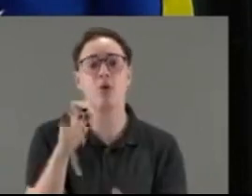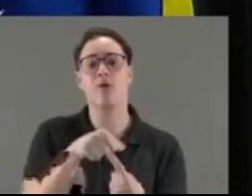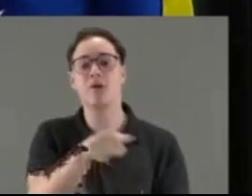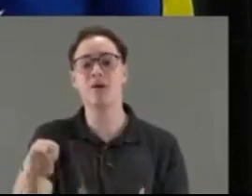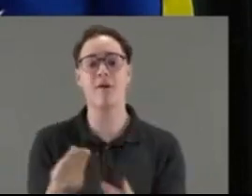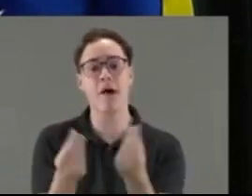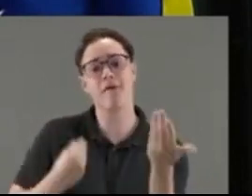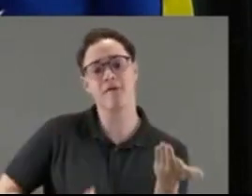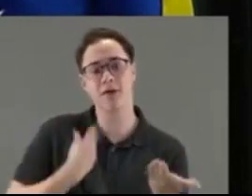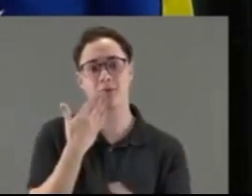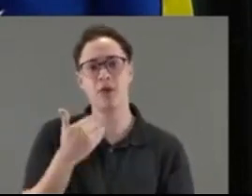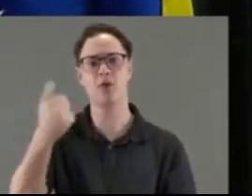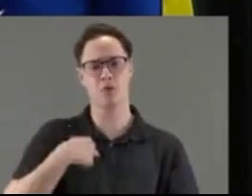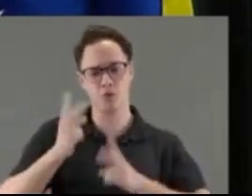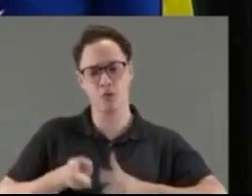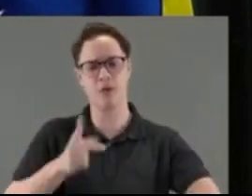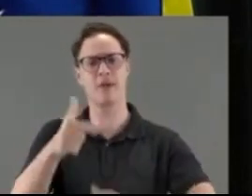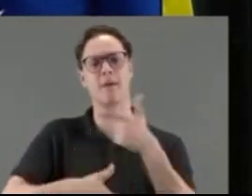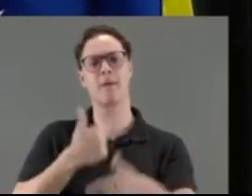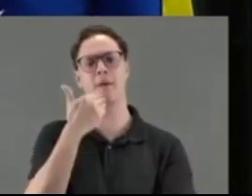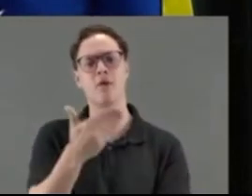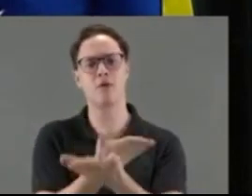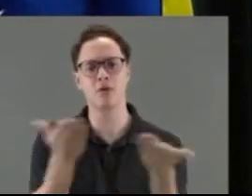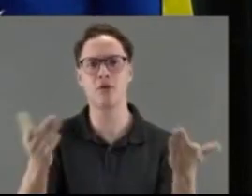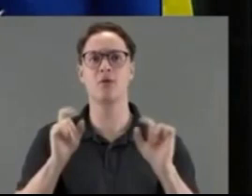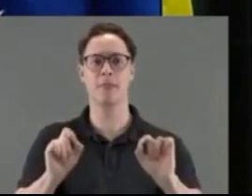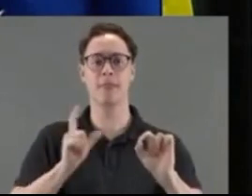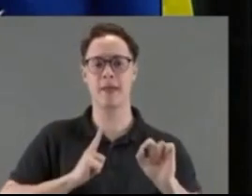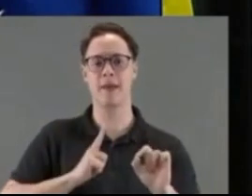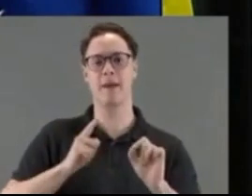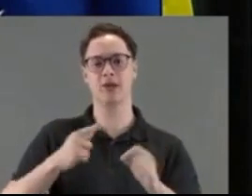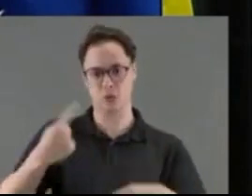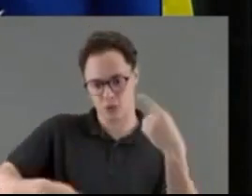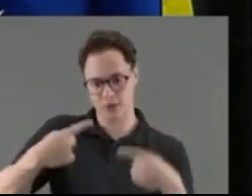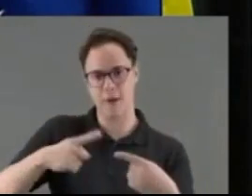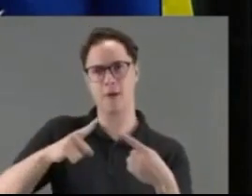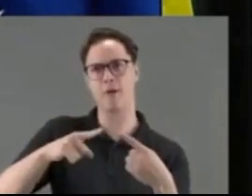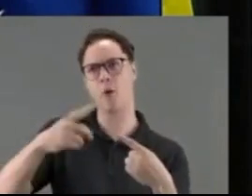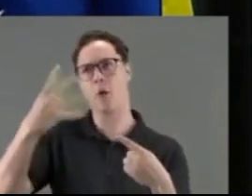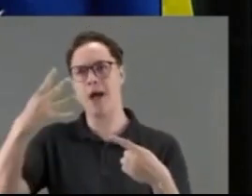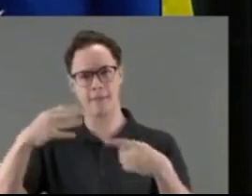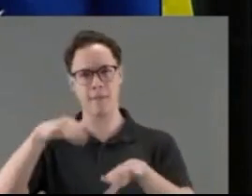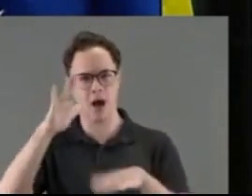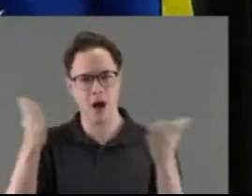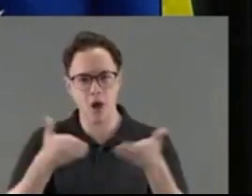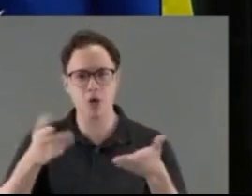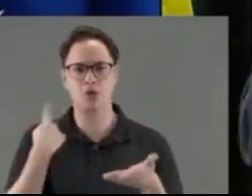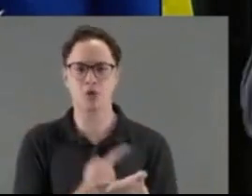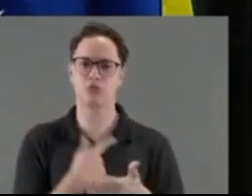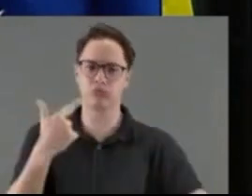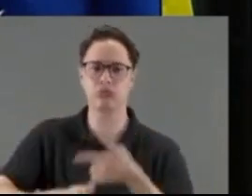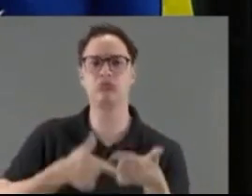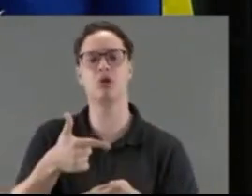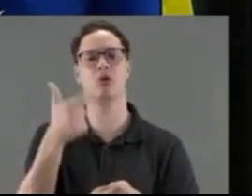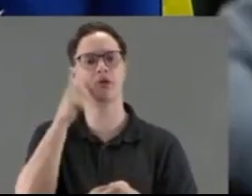população brasileira. Eu vou continuar trabalhando e peço humildemente, vai ter a primeira discussão, vai ter mais quatro discussões, para que a gente possa trabalhar essa PEC